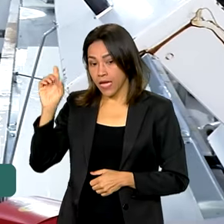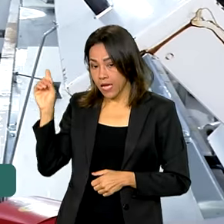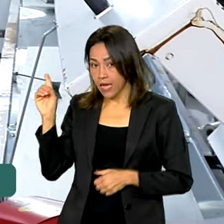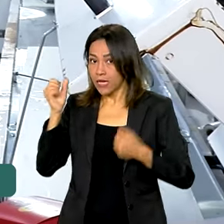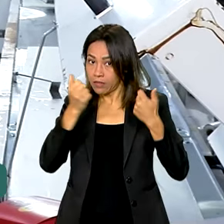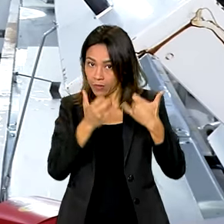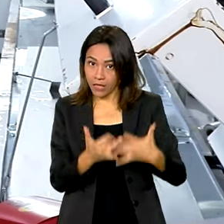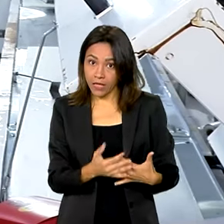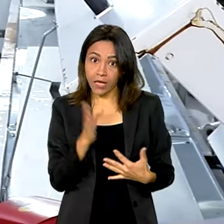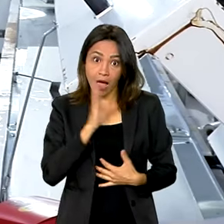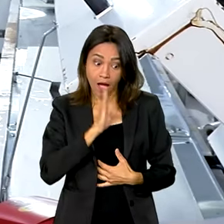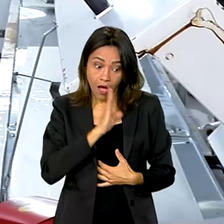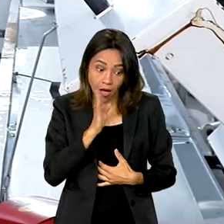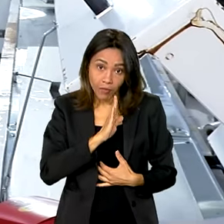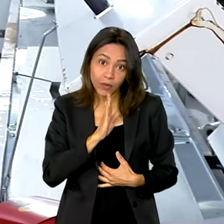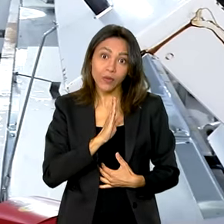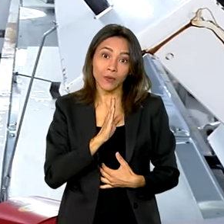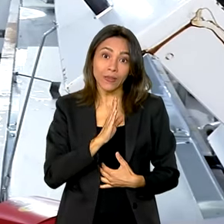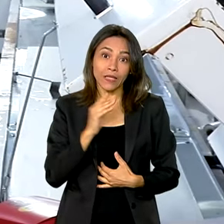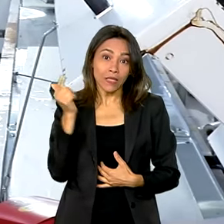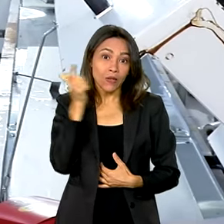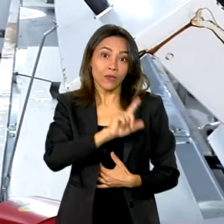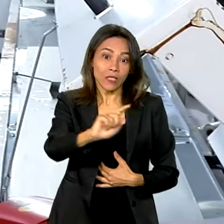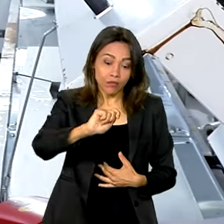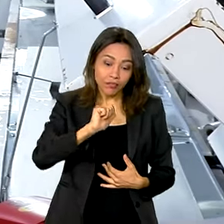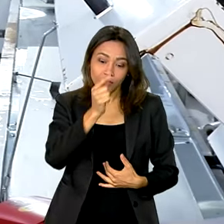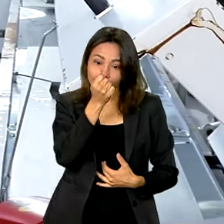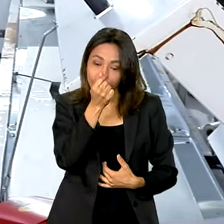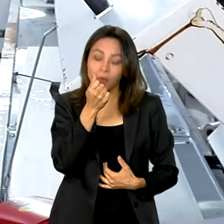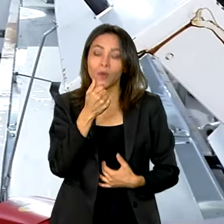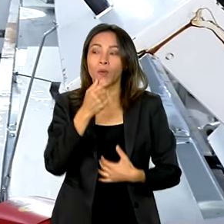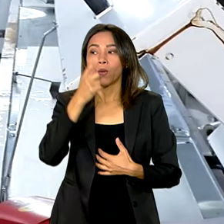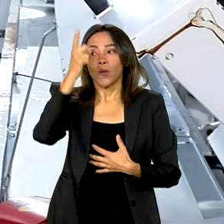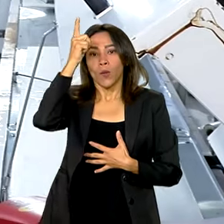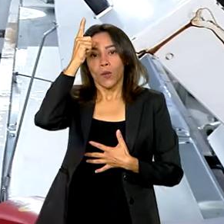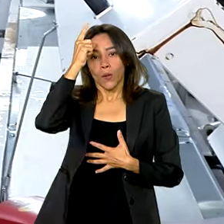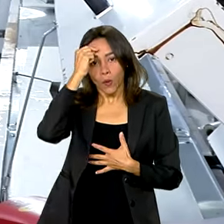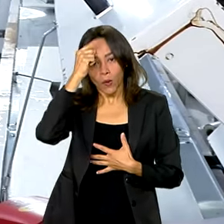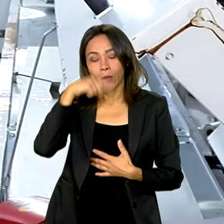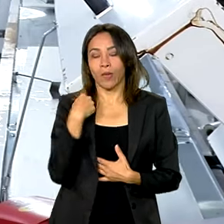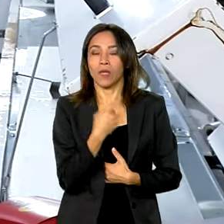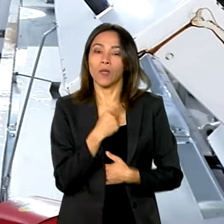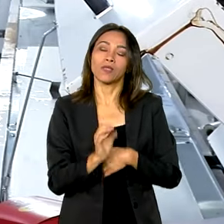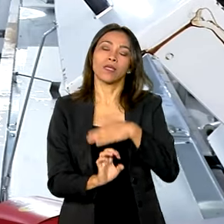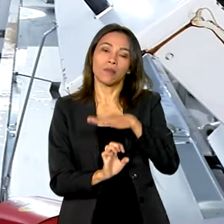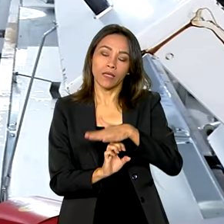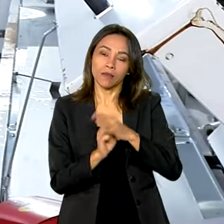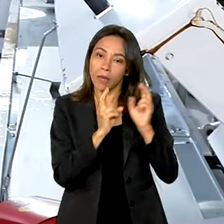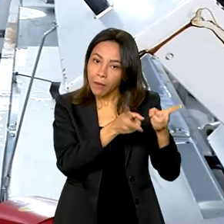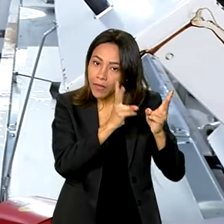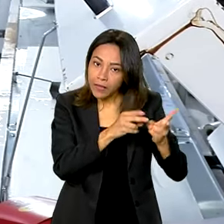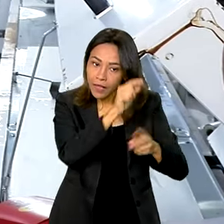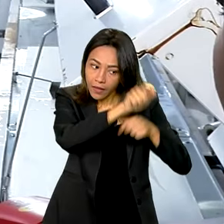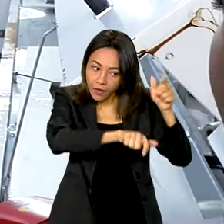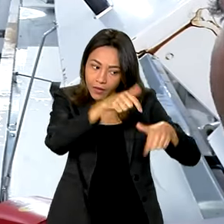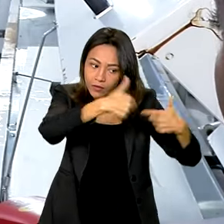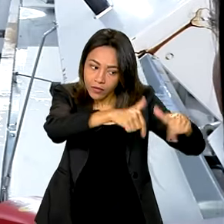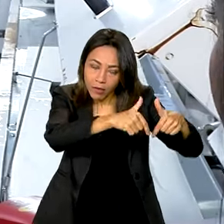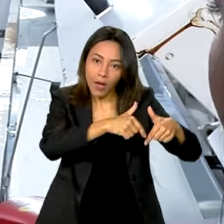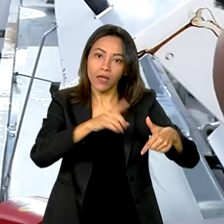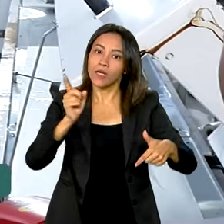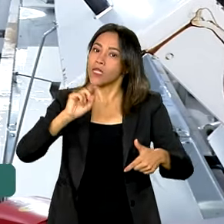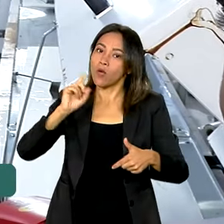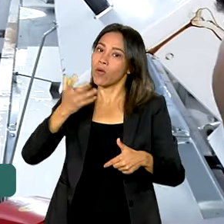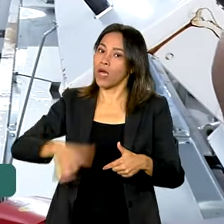rápido na ponta, com certeza vai dar um bom respiro para a gente conseguir manter esses empregos. A ideia é não